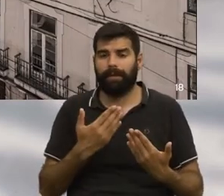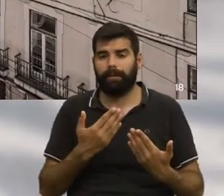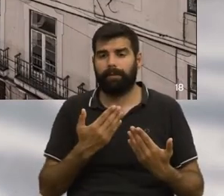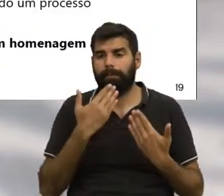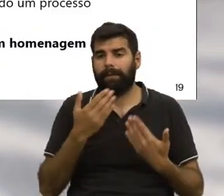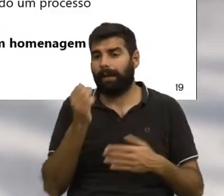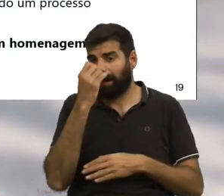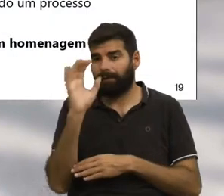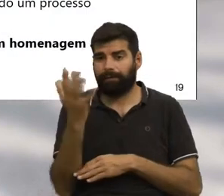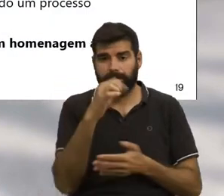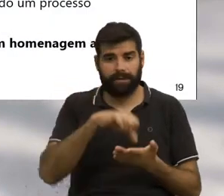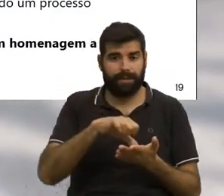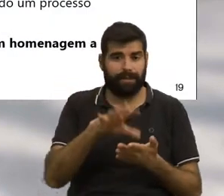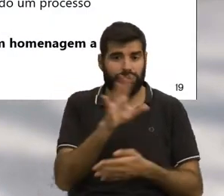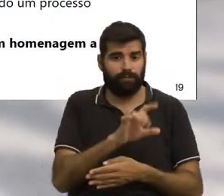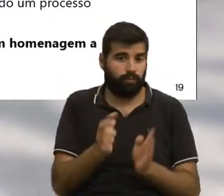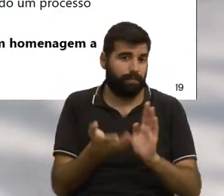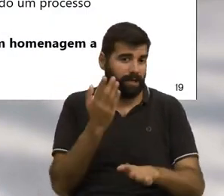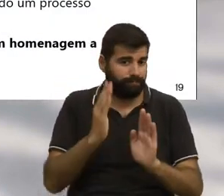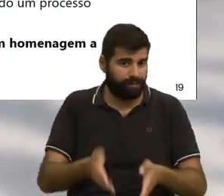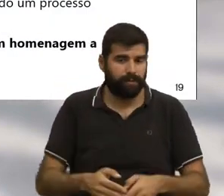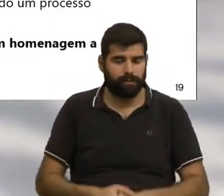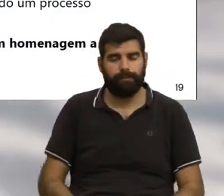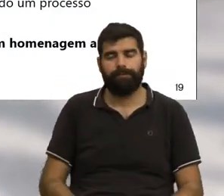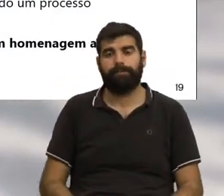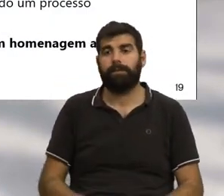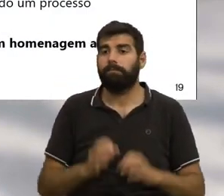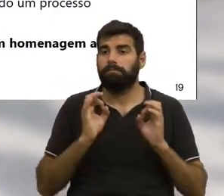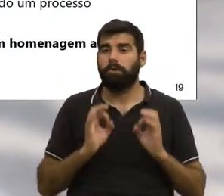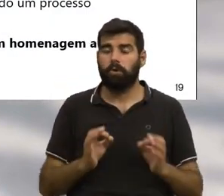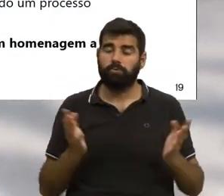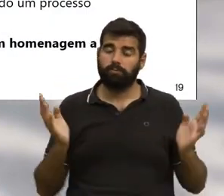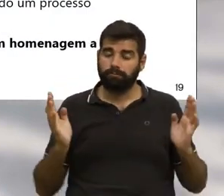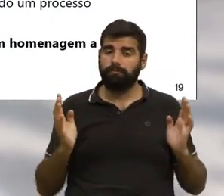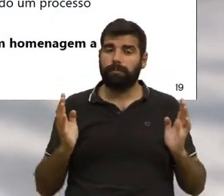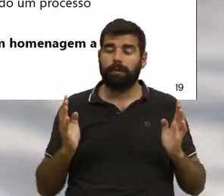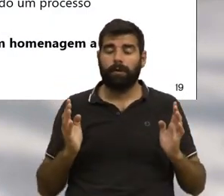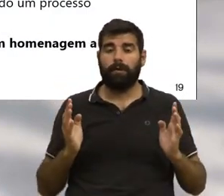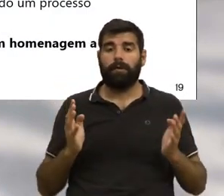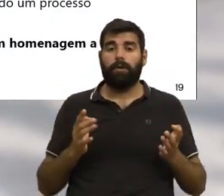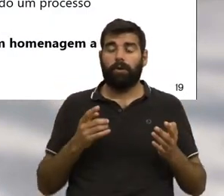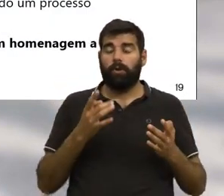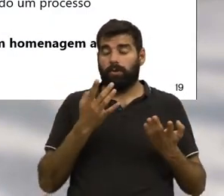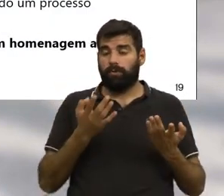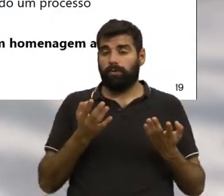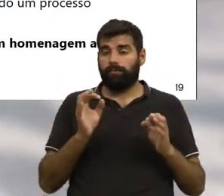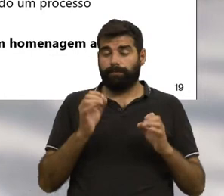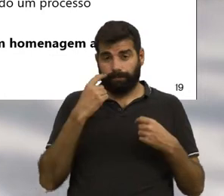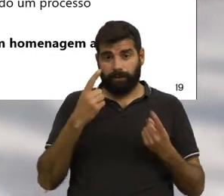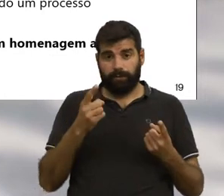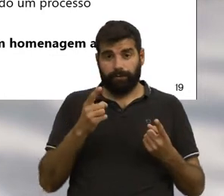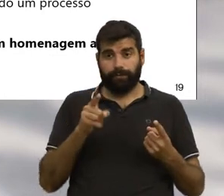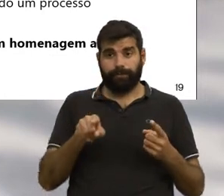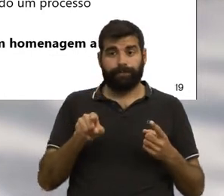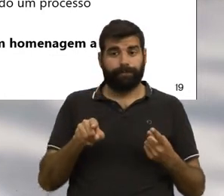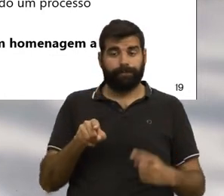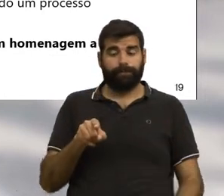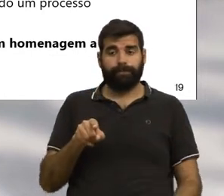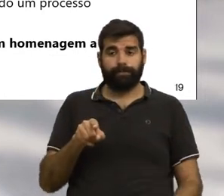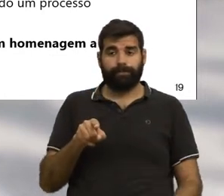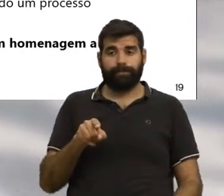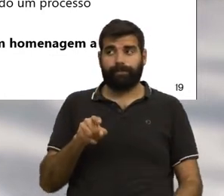de mais árvores na baixa. E pronto, deixo-vos aqui a itemização